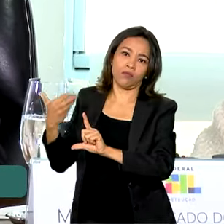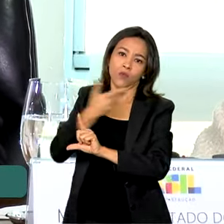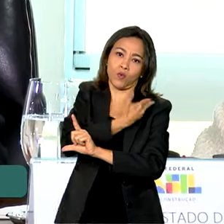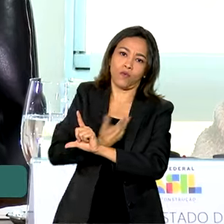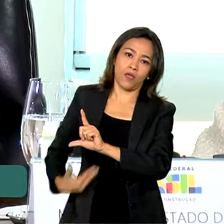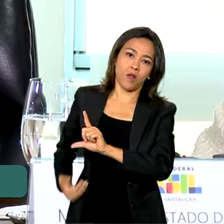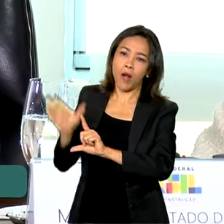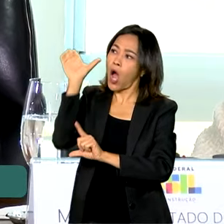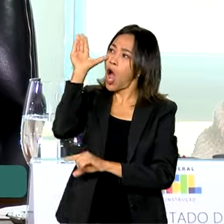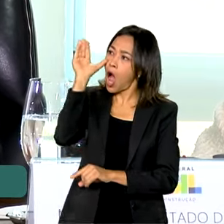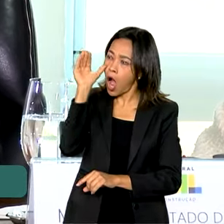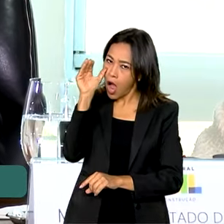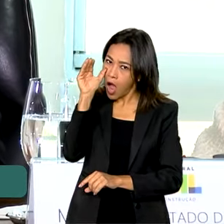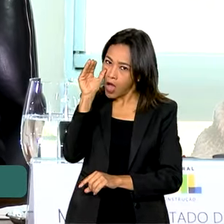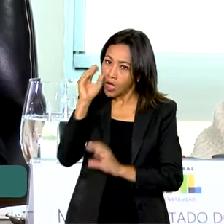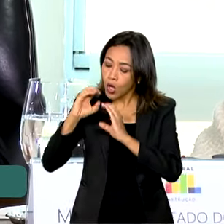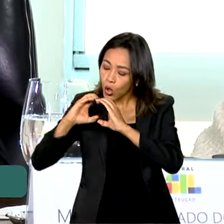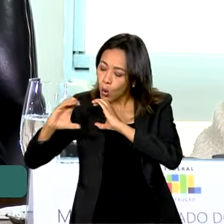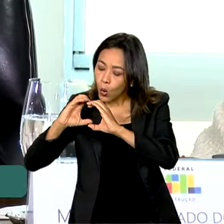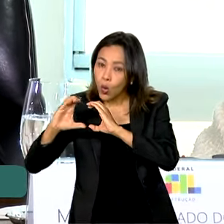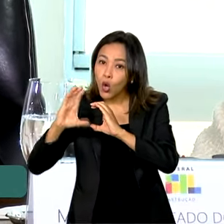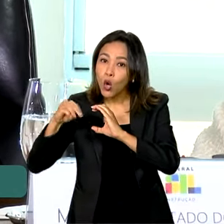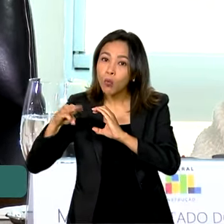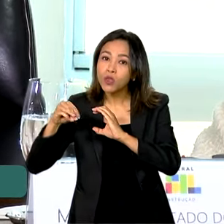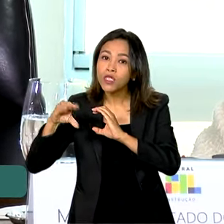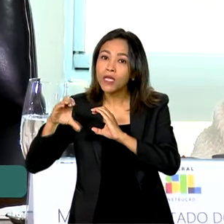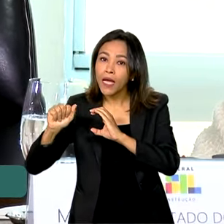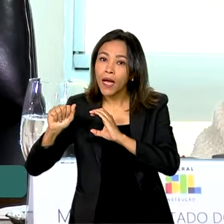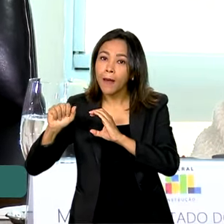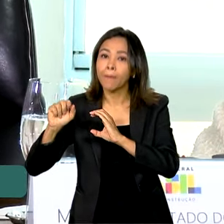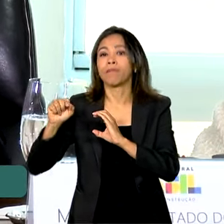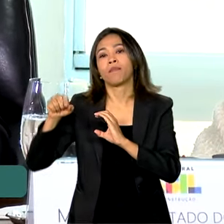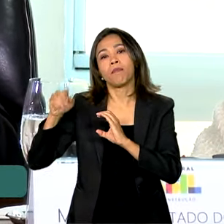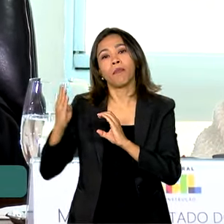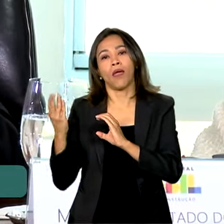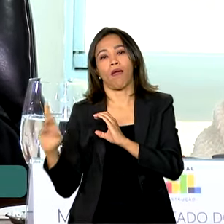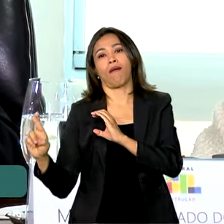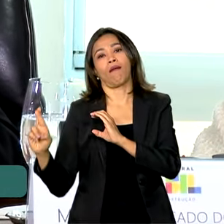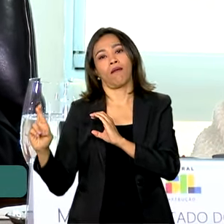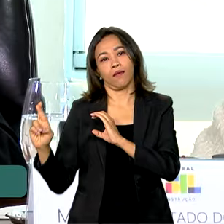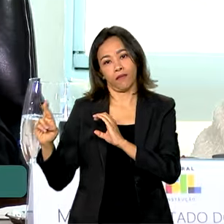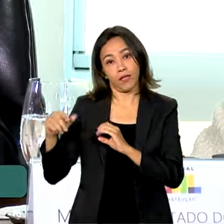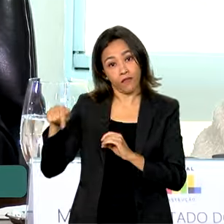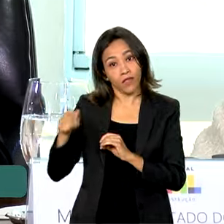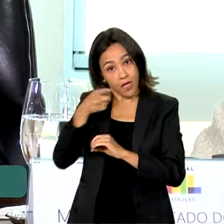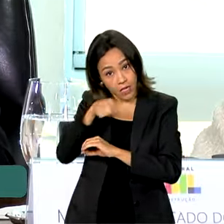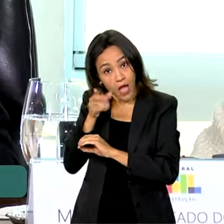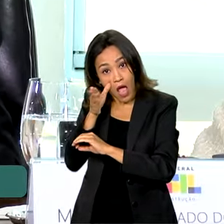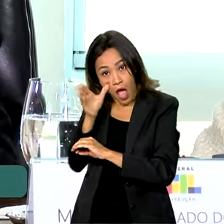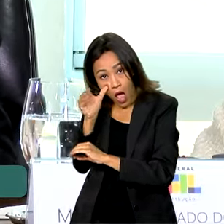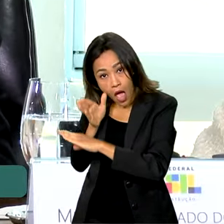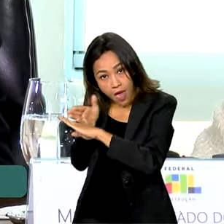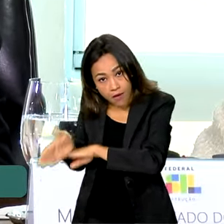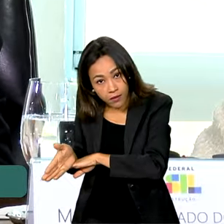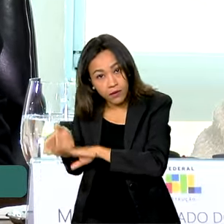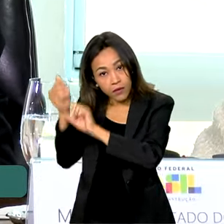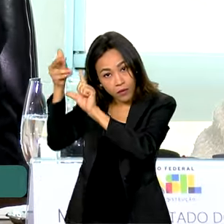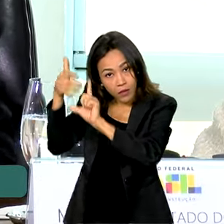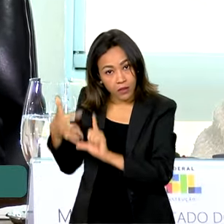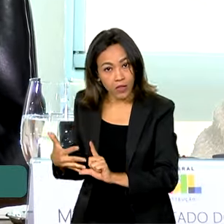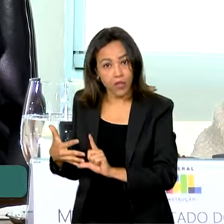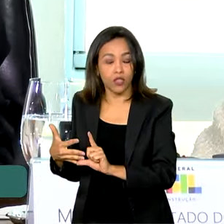Comunica BR. Se vocês entrarem no Comunica BR, vocês vão saber